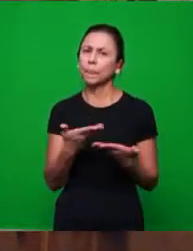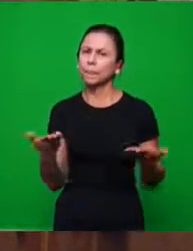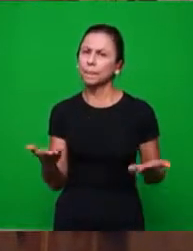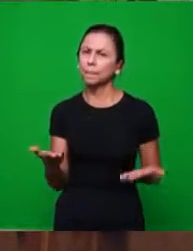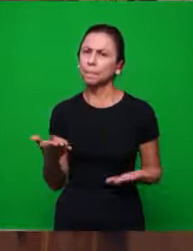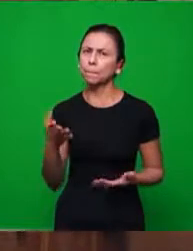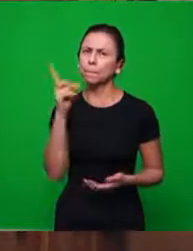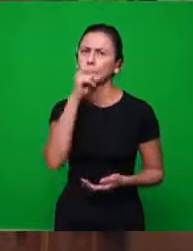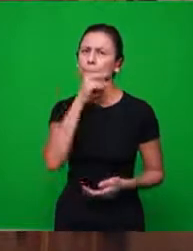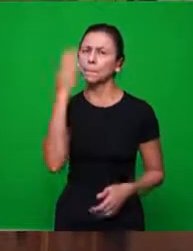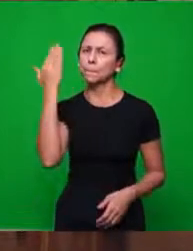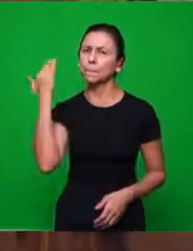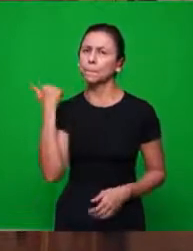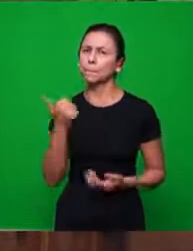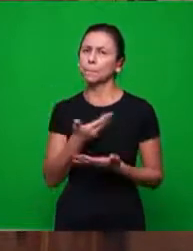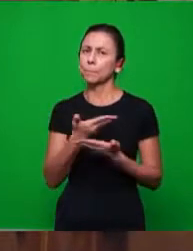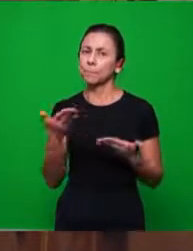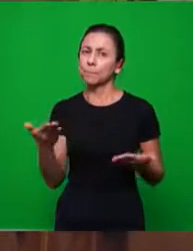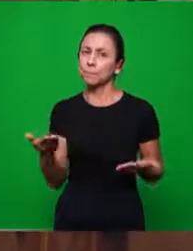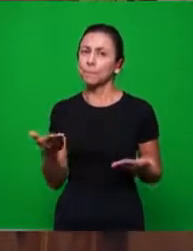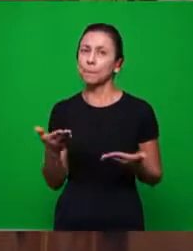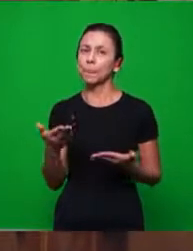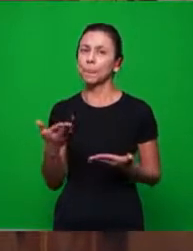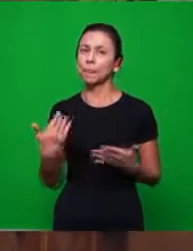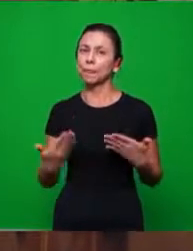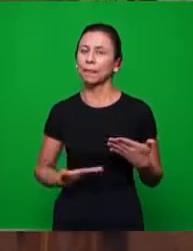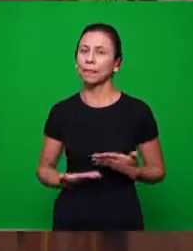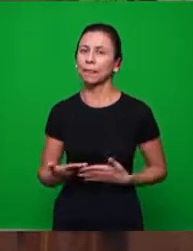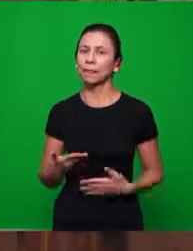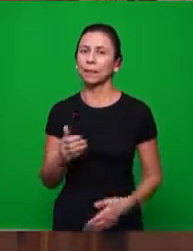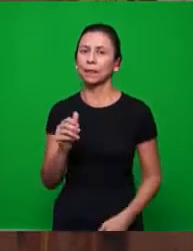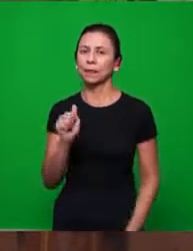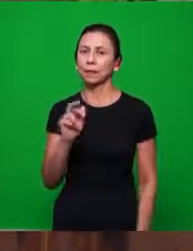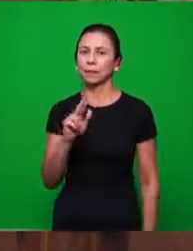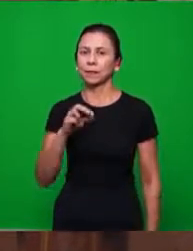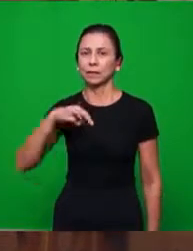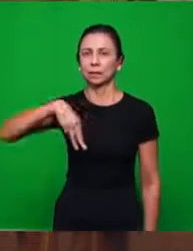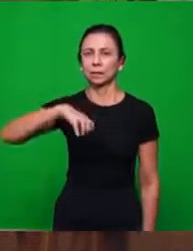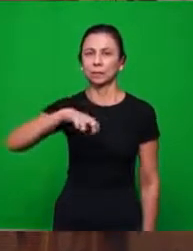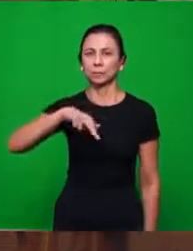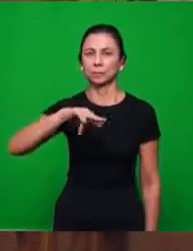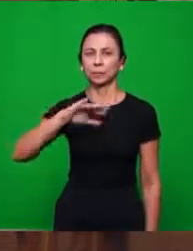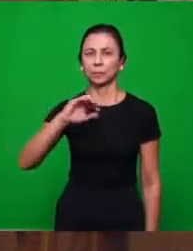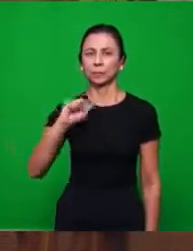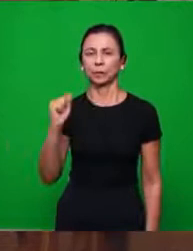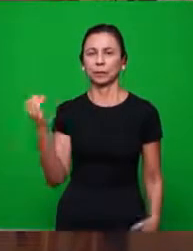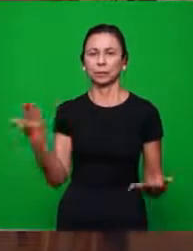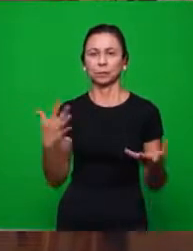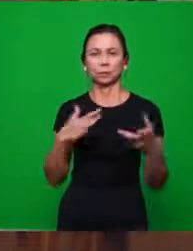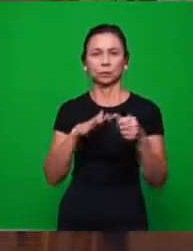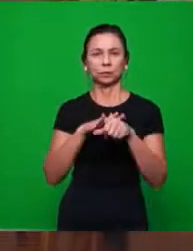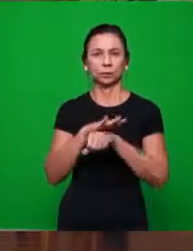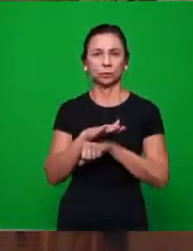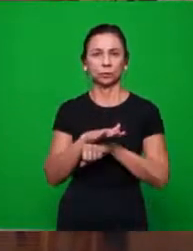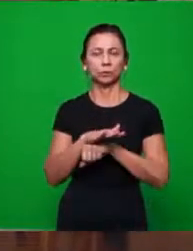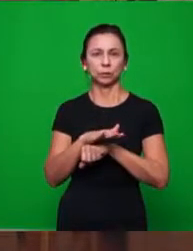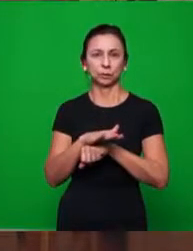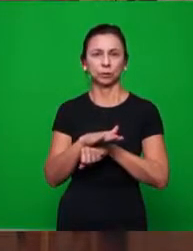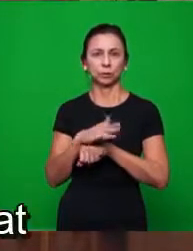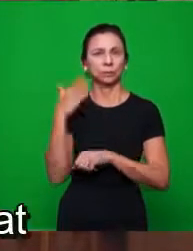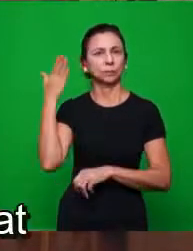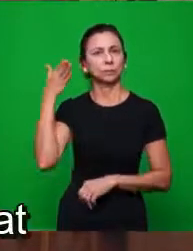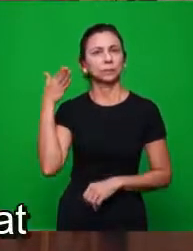passado para os irmãos que estão na Armênia que fosse passado hoje à noite como mensagem